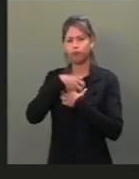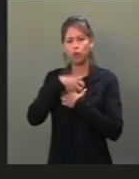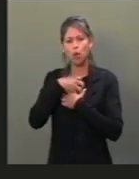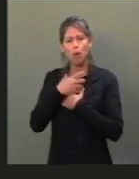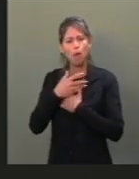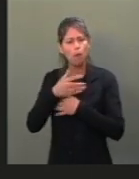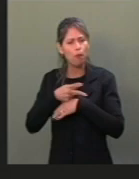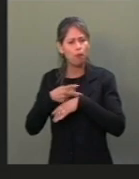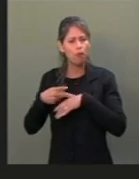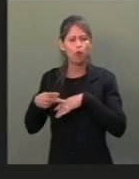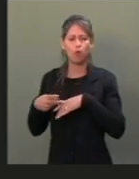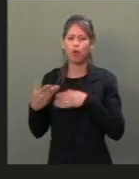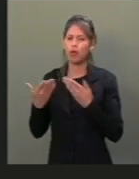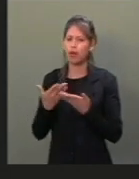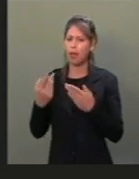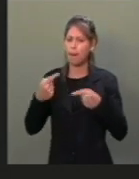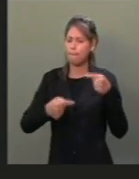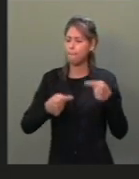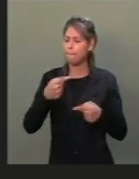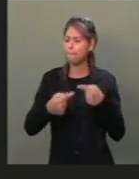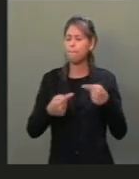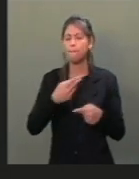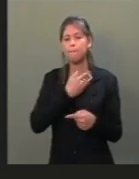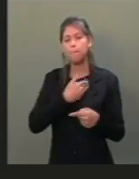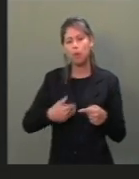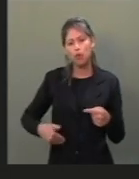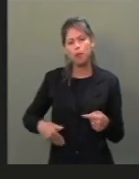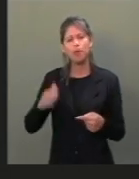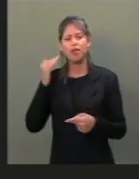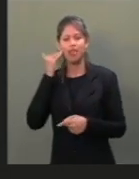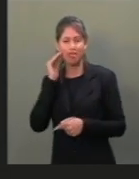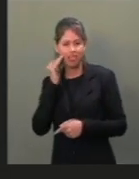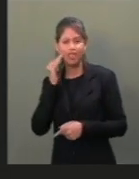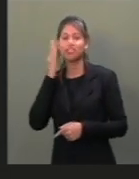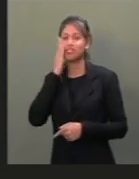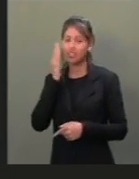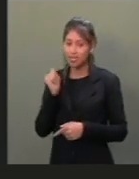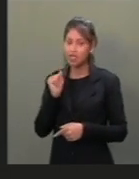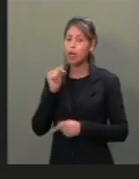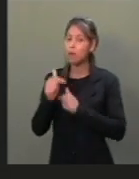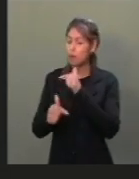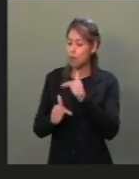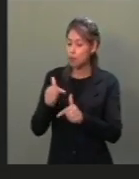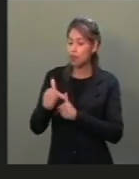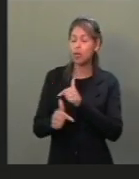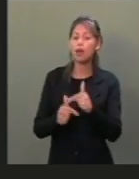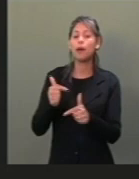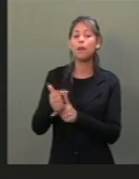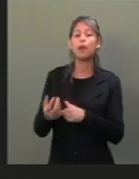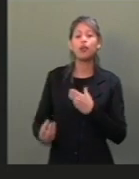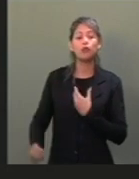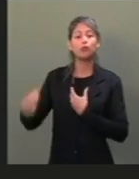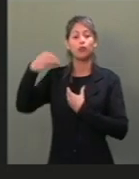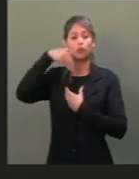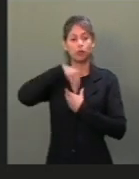pessoa que entende a missão, parlamentar que de fato entende a missão e que incorporou